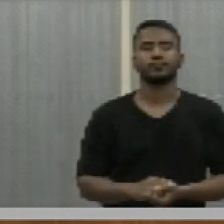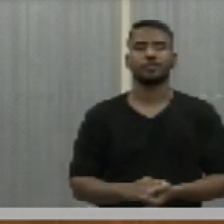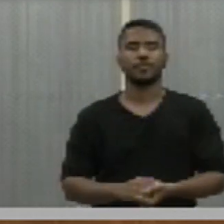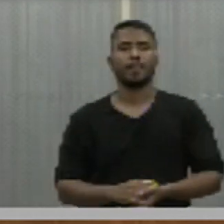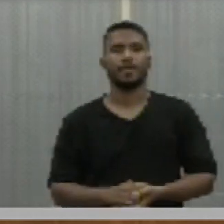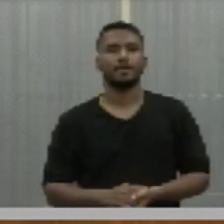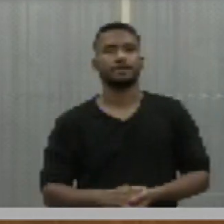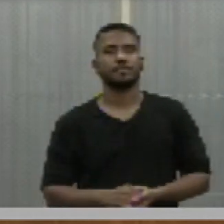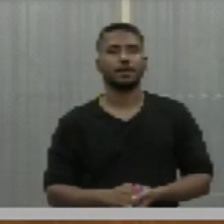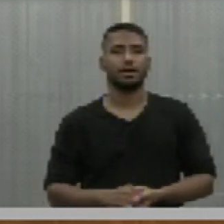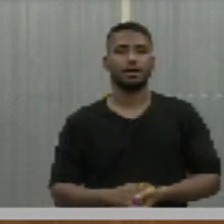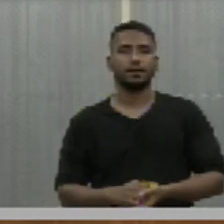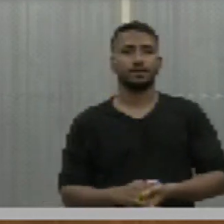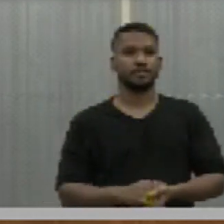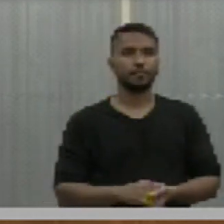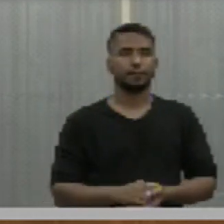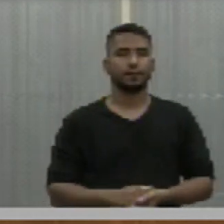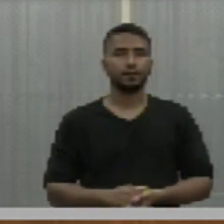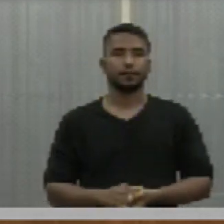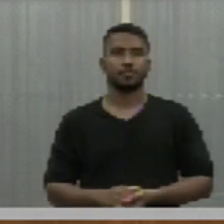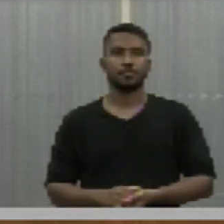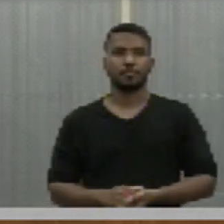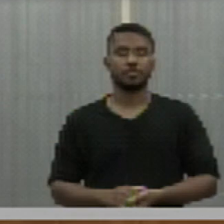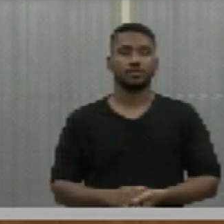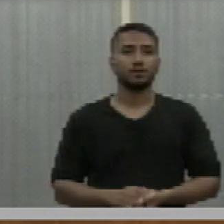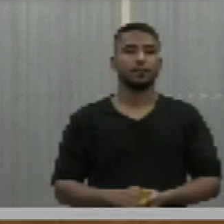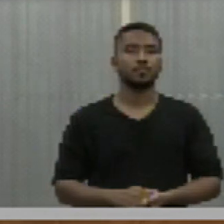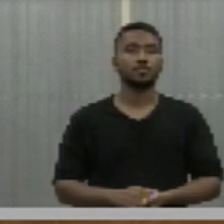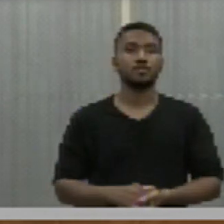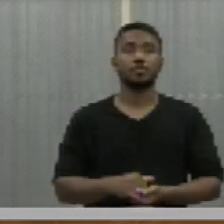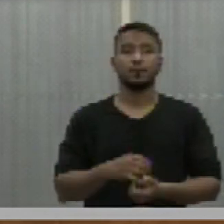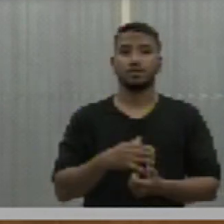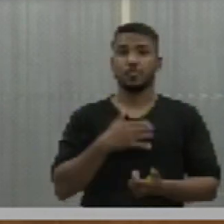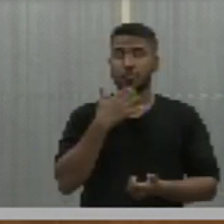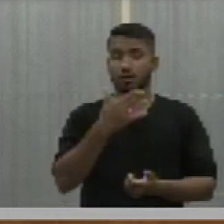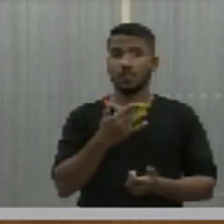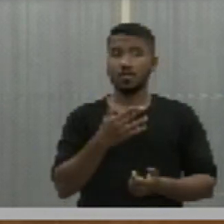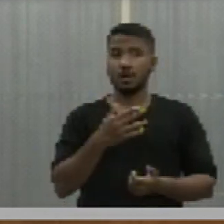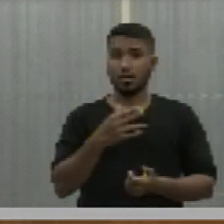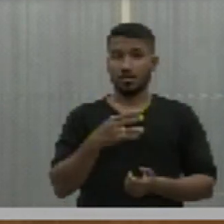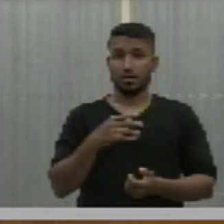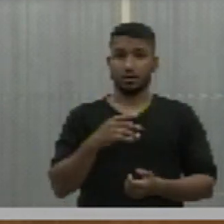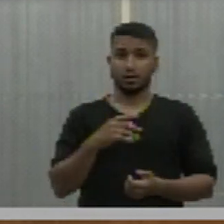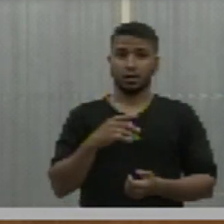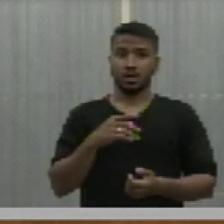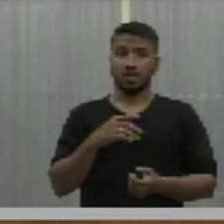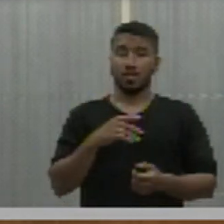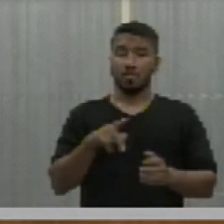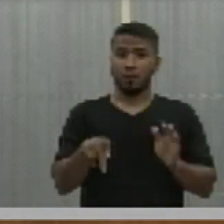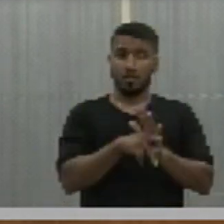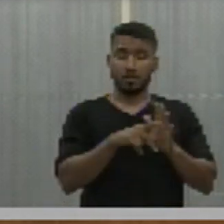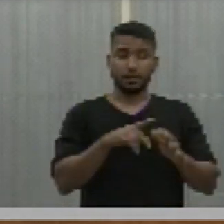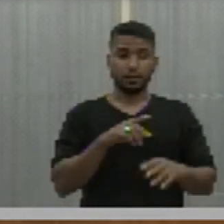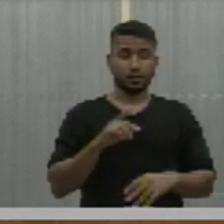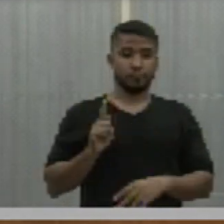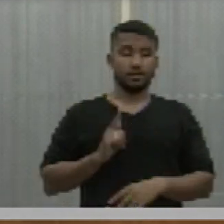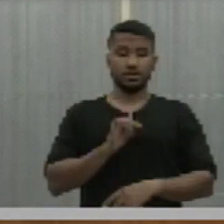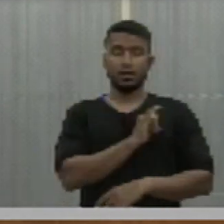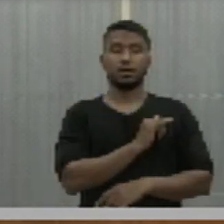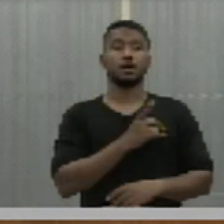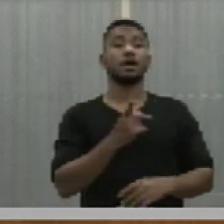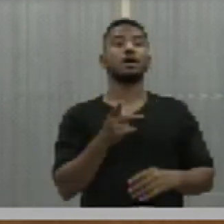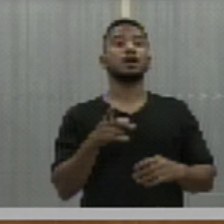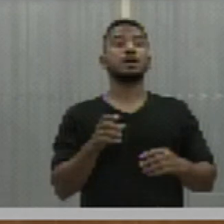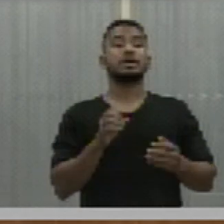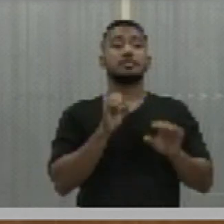1523, de autoria do senhor deputado Gerson Alzaí, institui a adoção obrigatória do programa de lições de primeiros socorros na